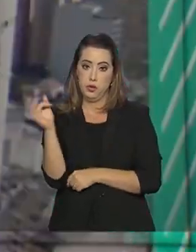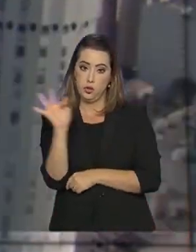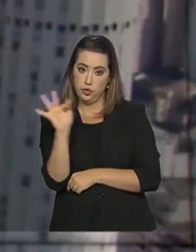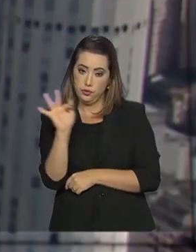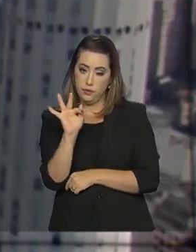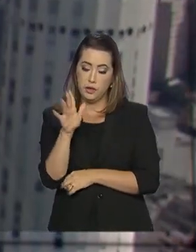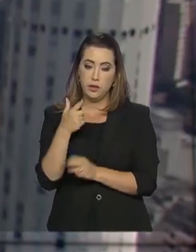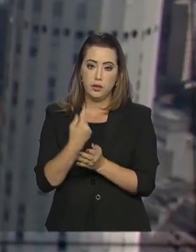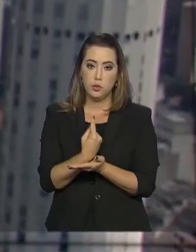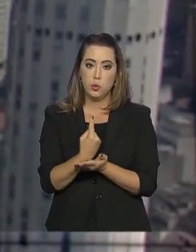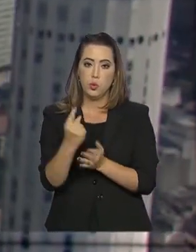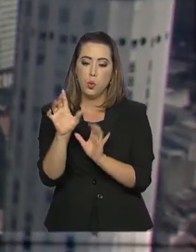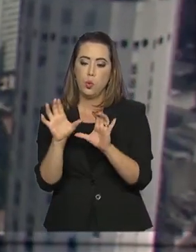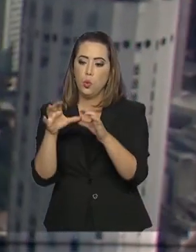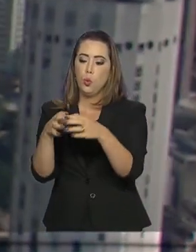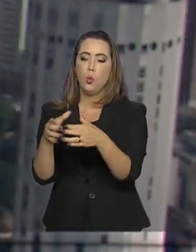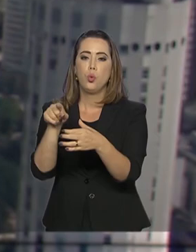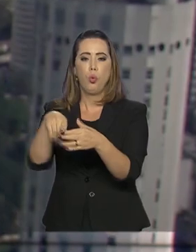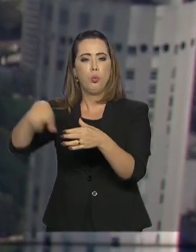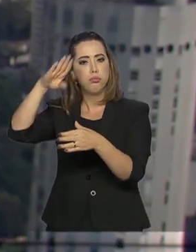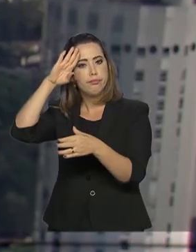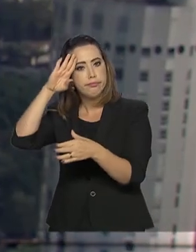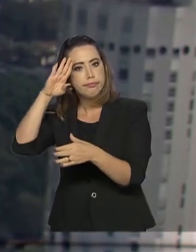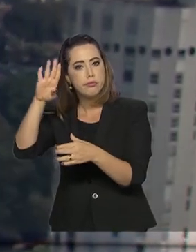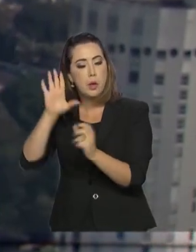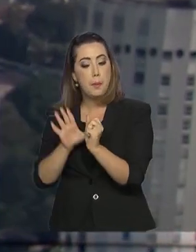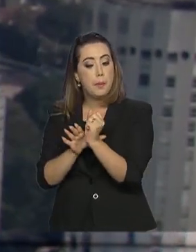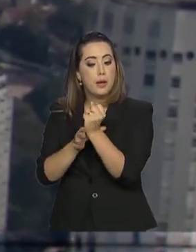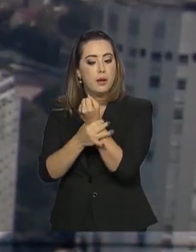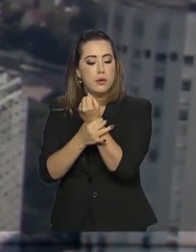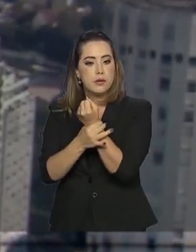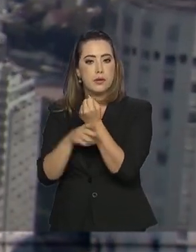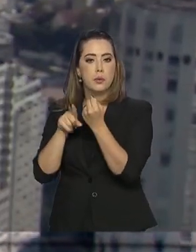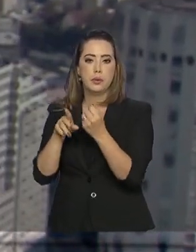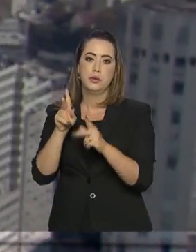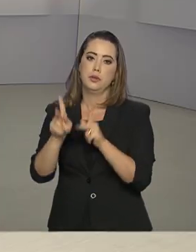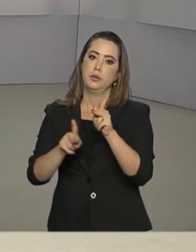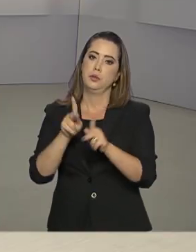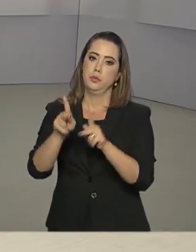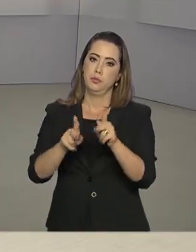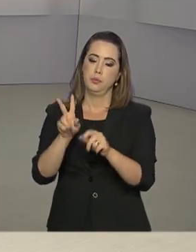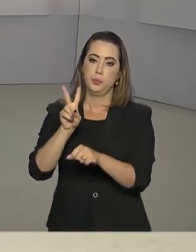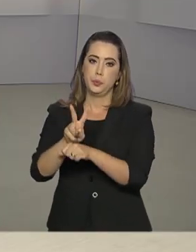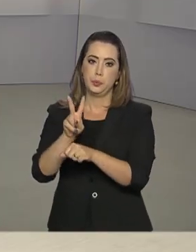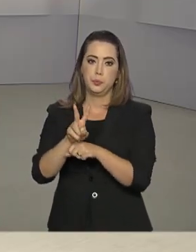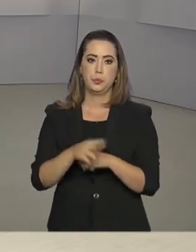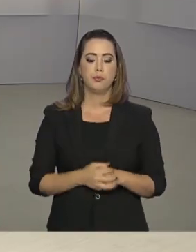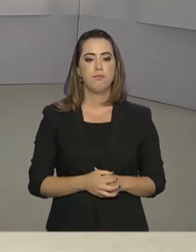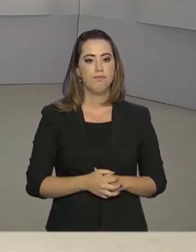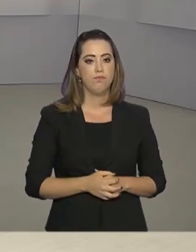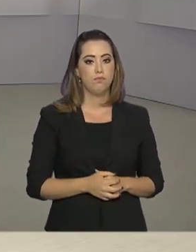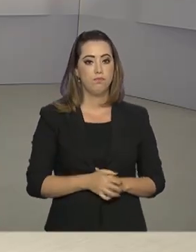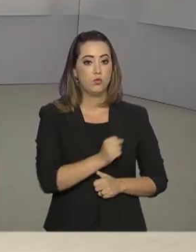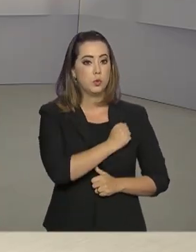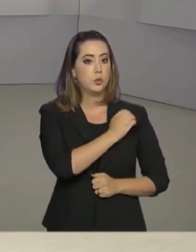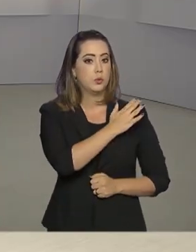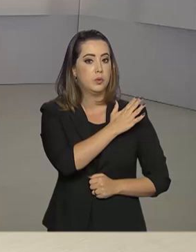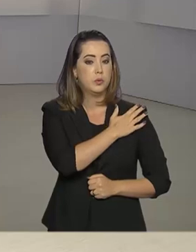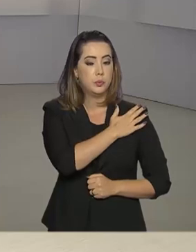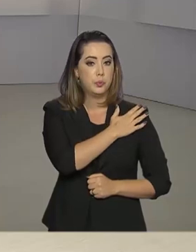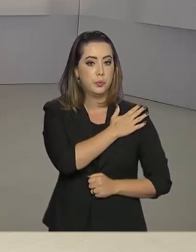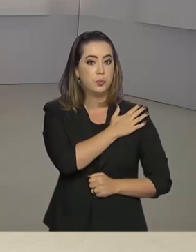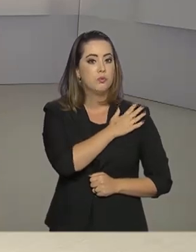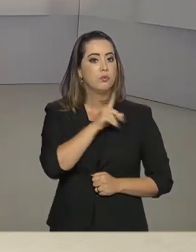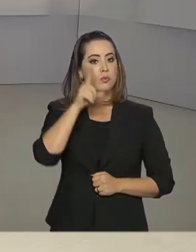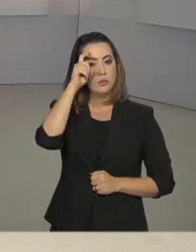objetivo foi reforçar o policiamento ostensivo para proteger a população. O vice-presidente da República,